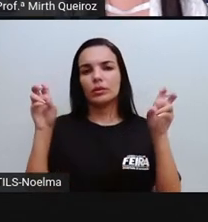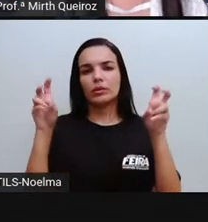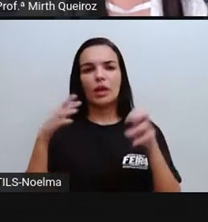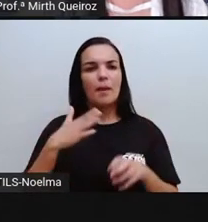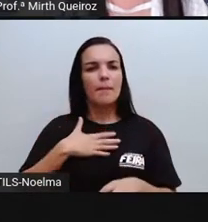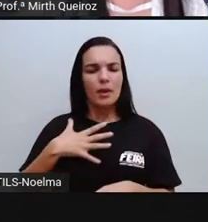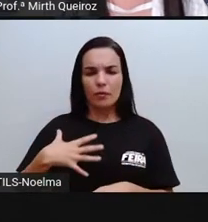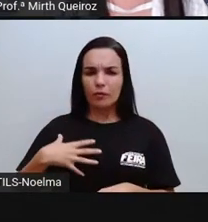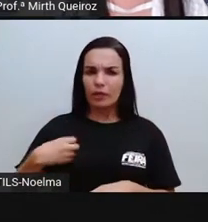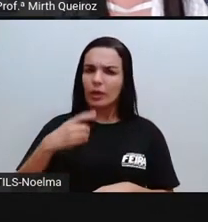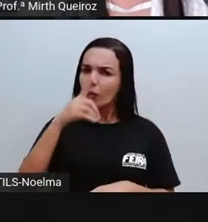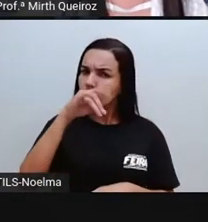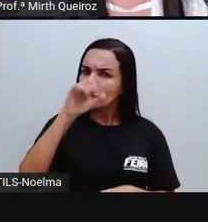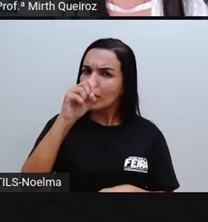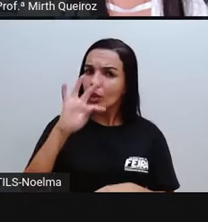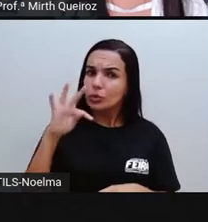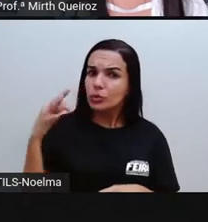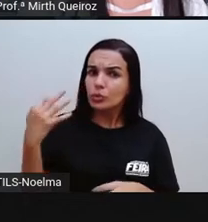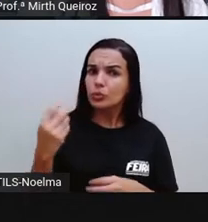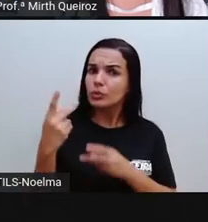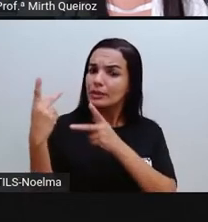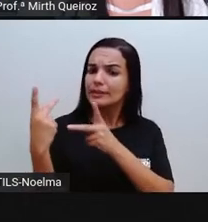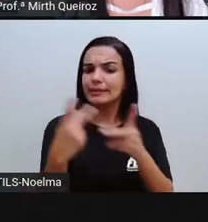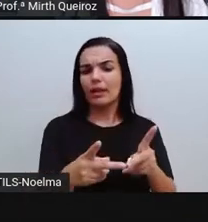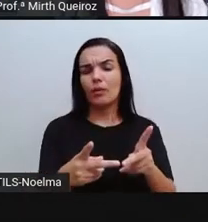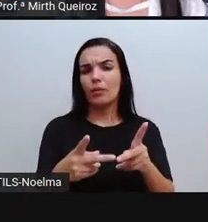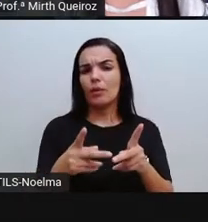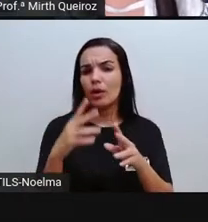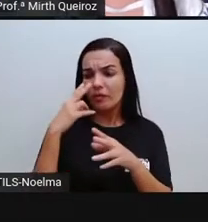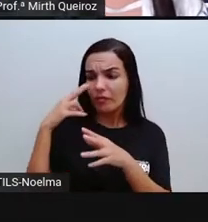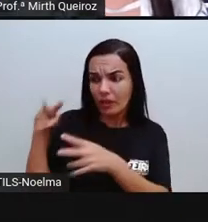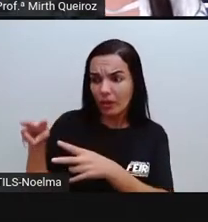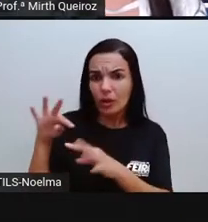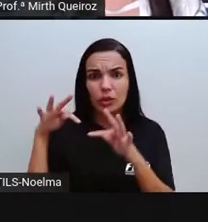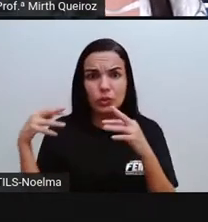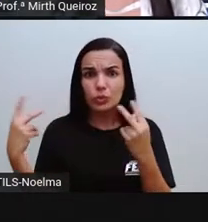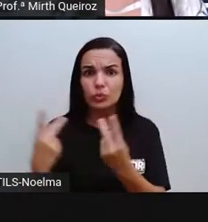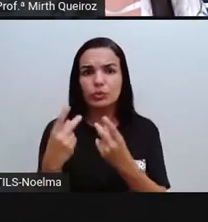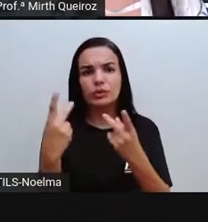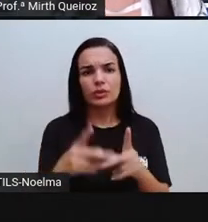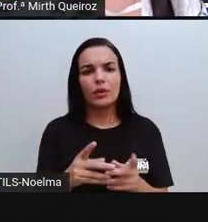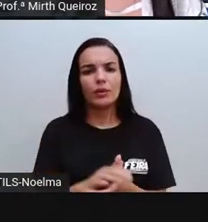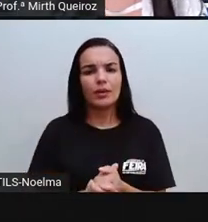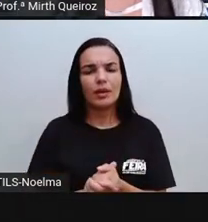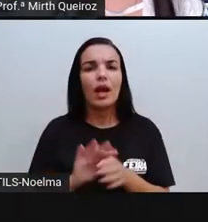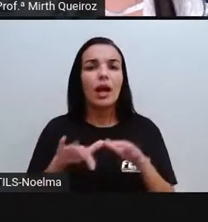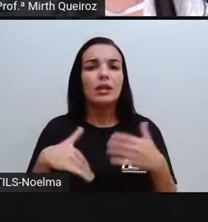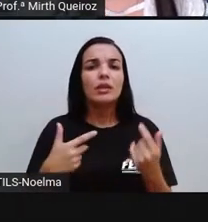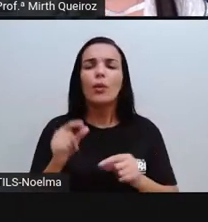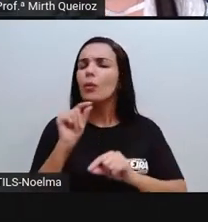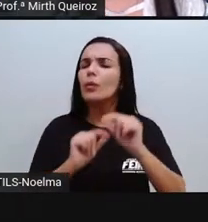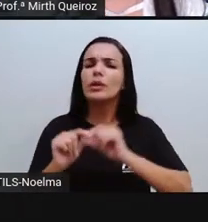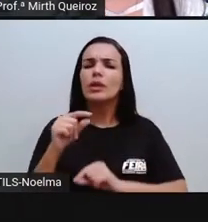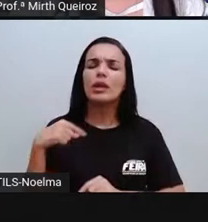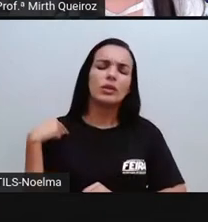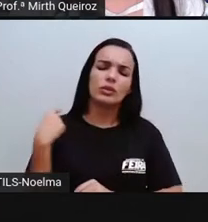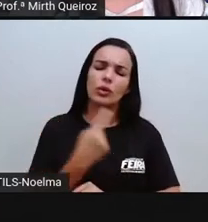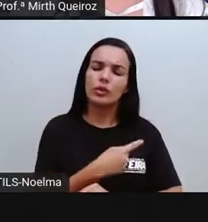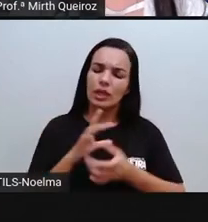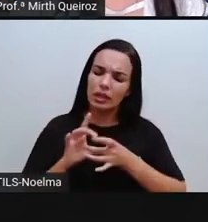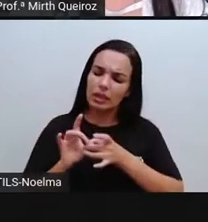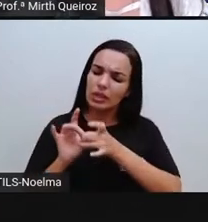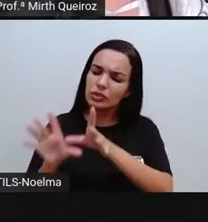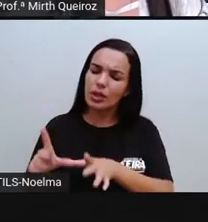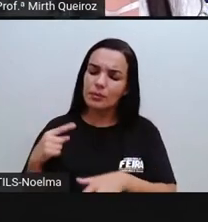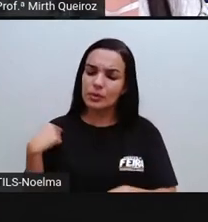filho, um dia tudo isso será seu. Será o que nós estamos deixando para os nossos filhos? Será o que estamos deixando